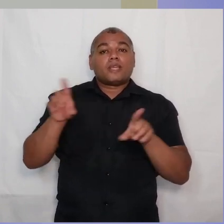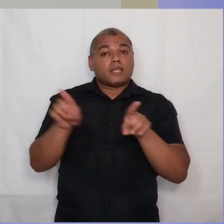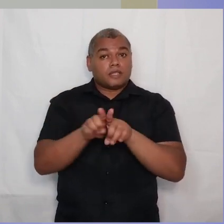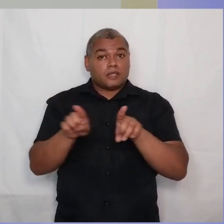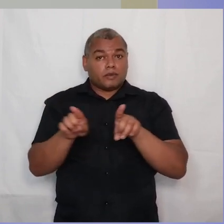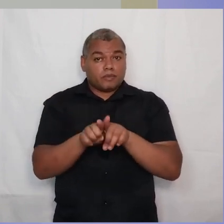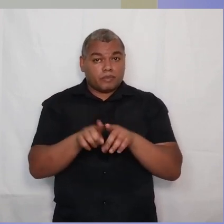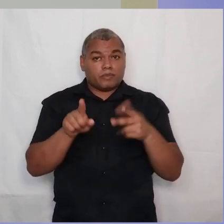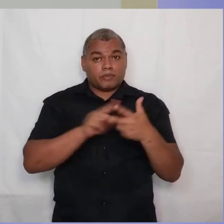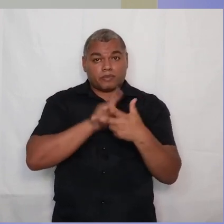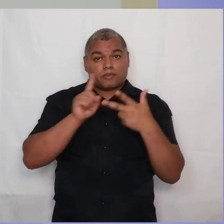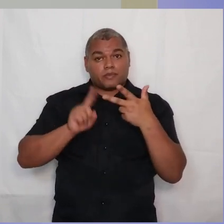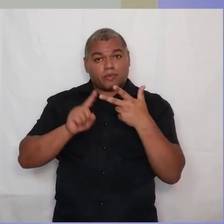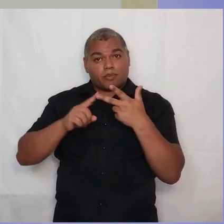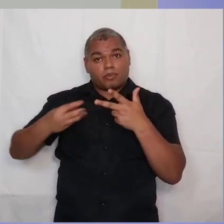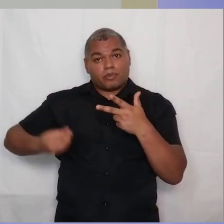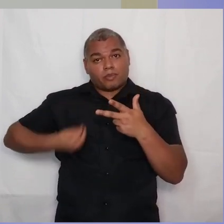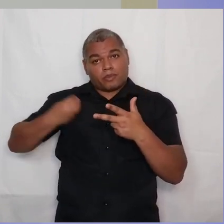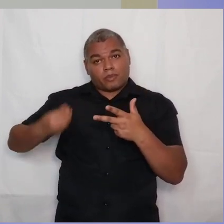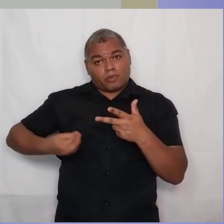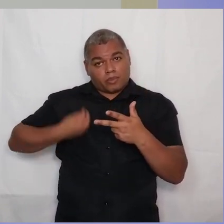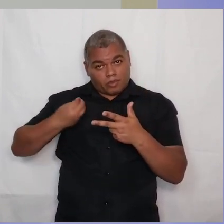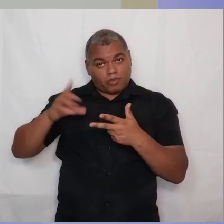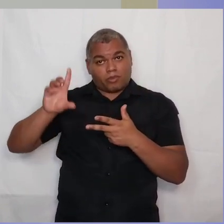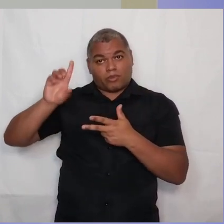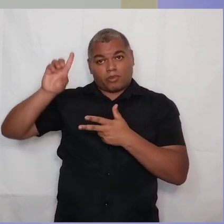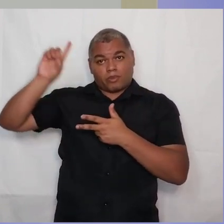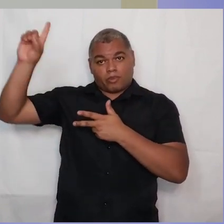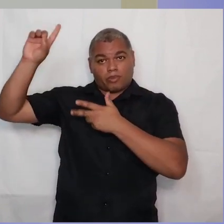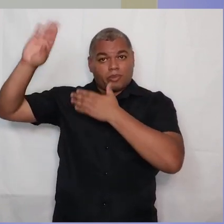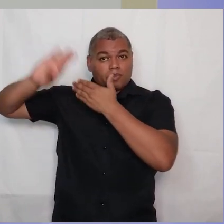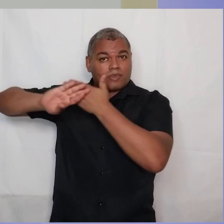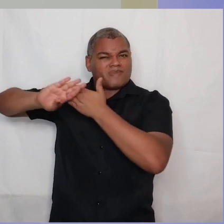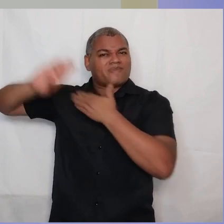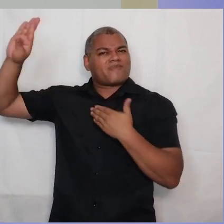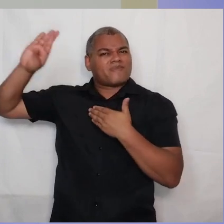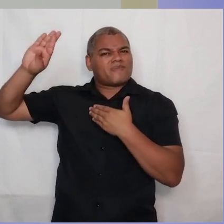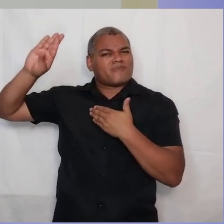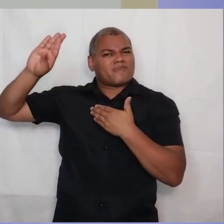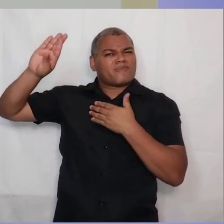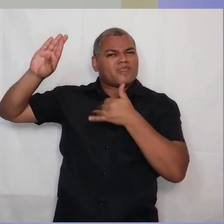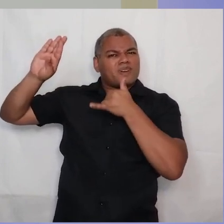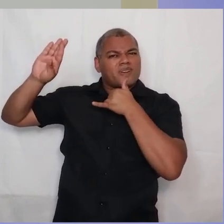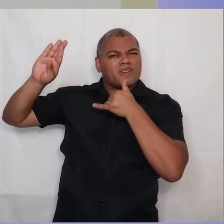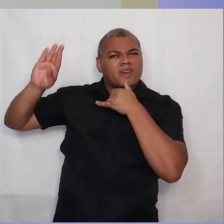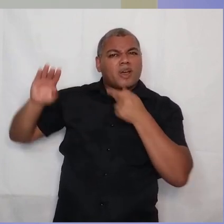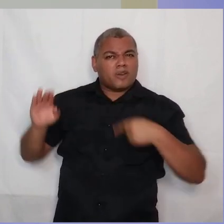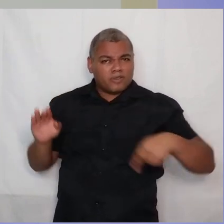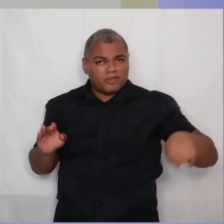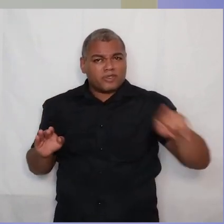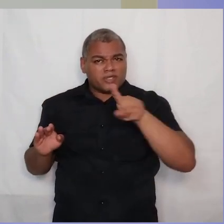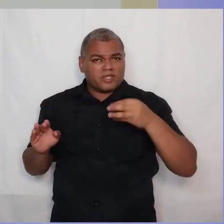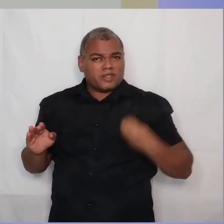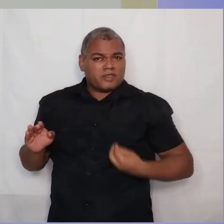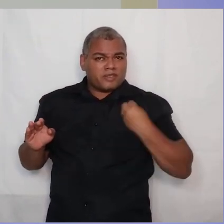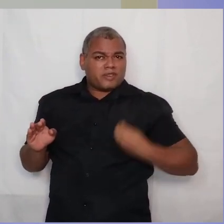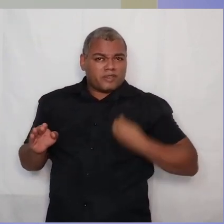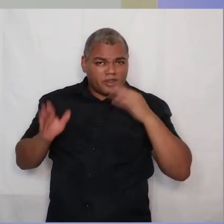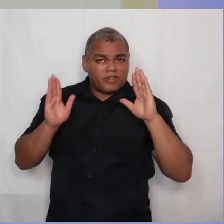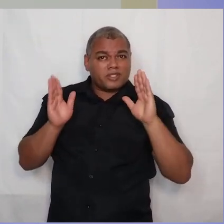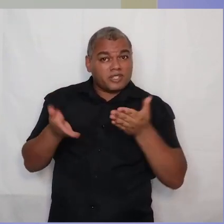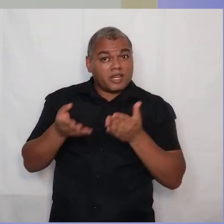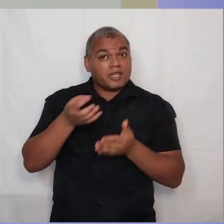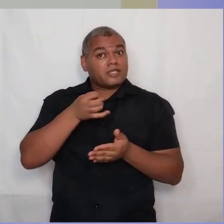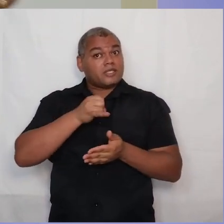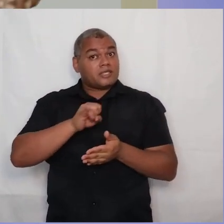ímpios são separados da vida que Deus concede. Olha que coisa triste. Você já viveu assim? Se você ouve